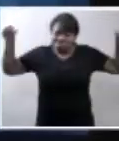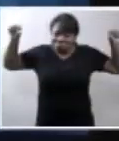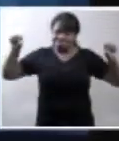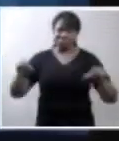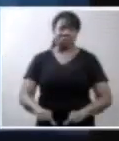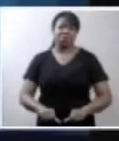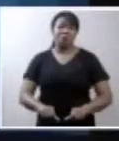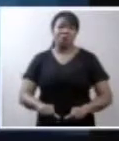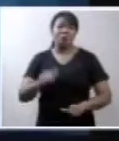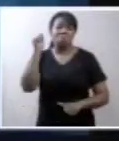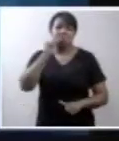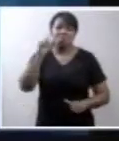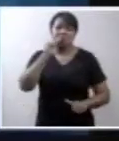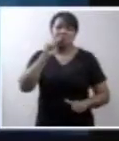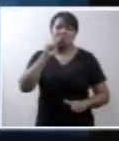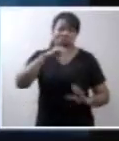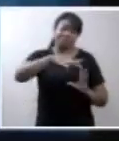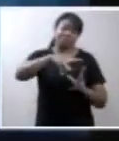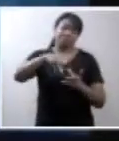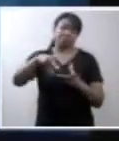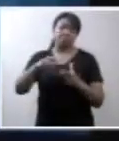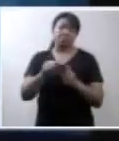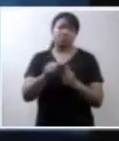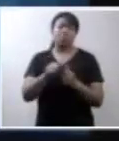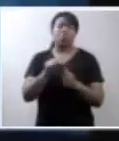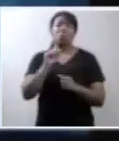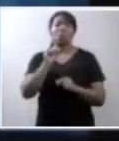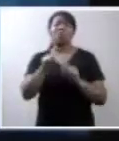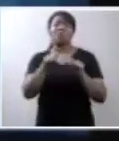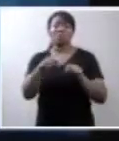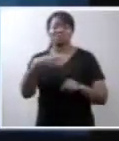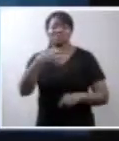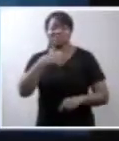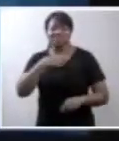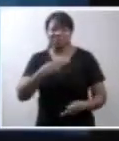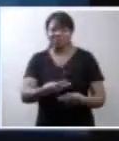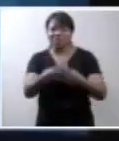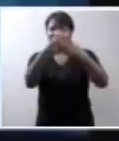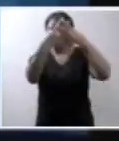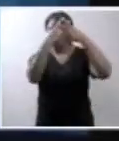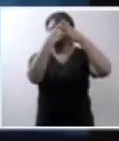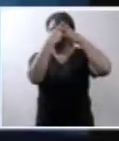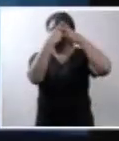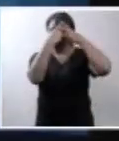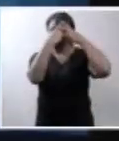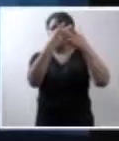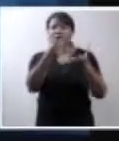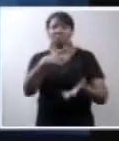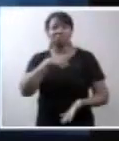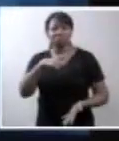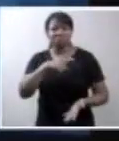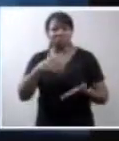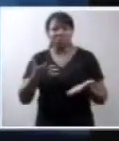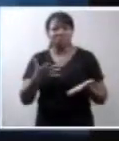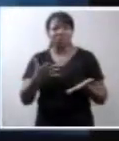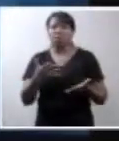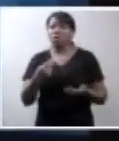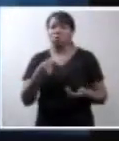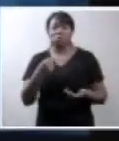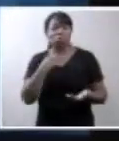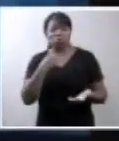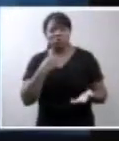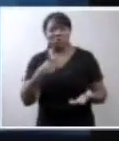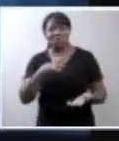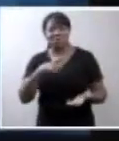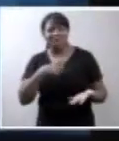a pior mulher do mundo. Aquilo que eu tinha, aquele trauma que eu tinha, que eu era uma mulher, que eu não podia dar